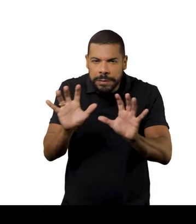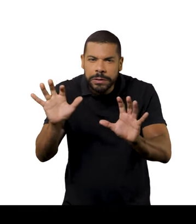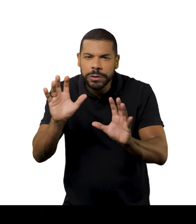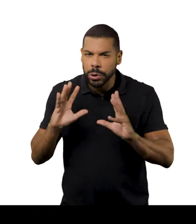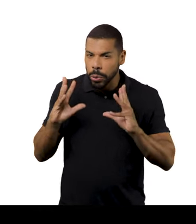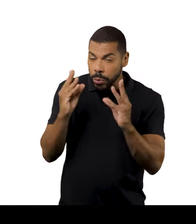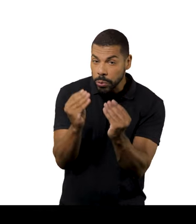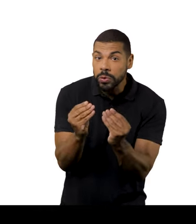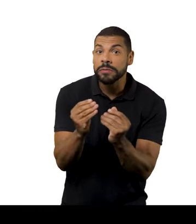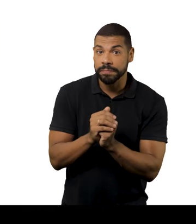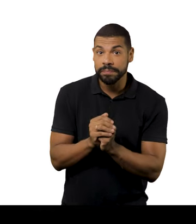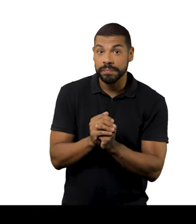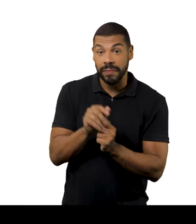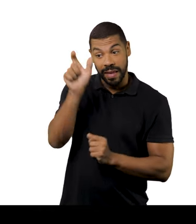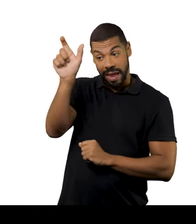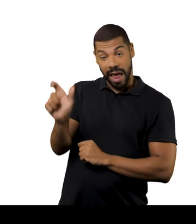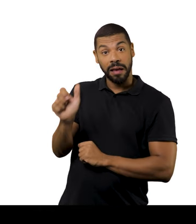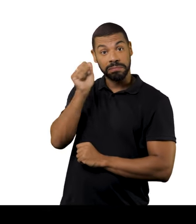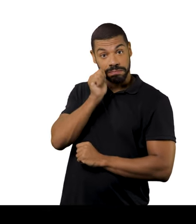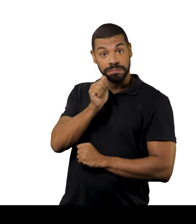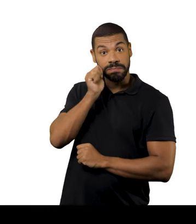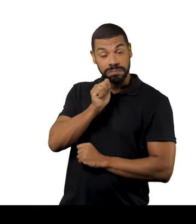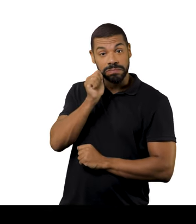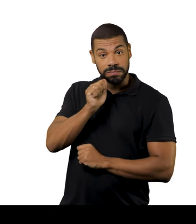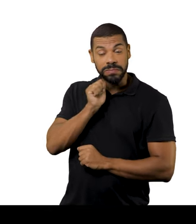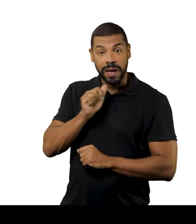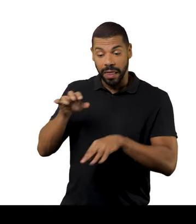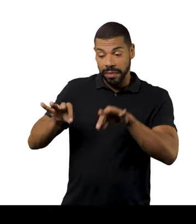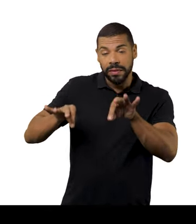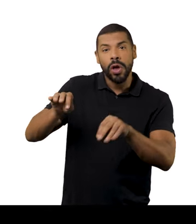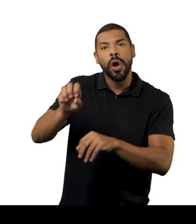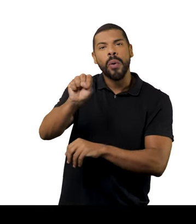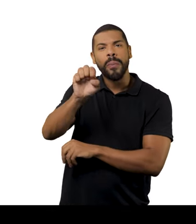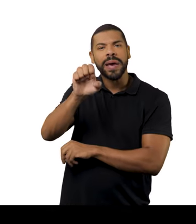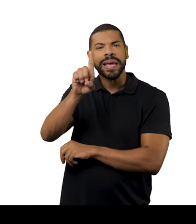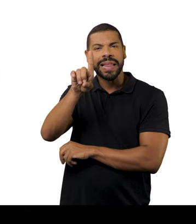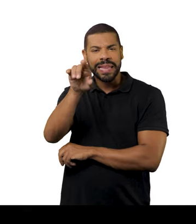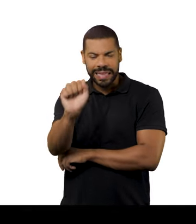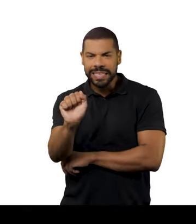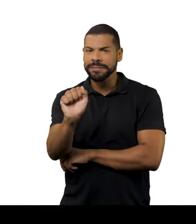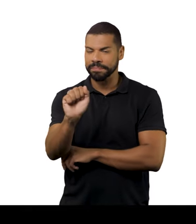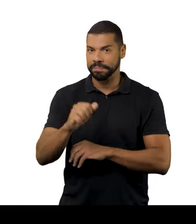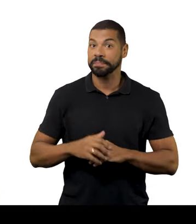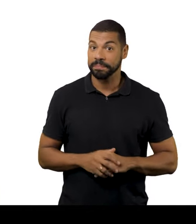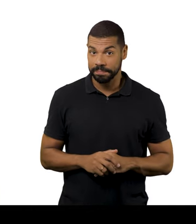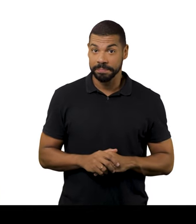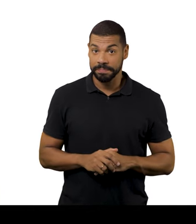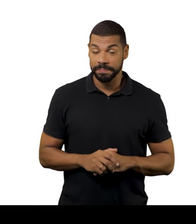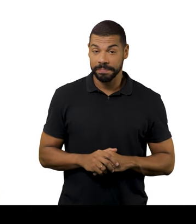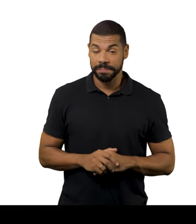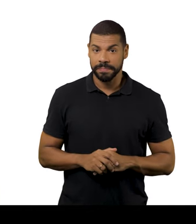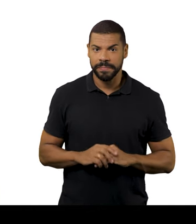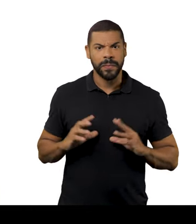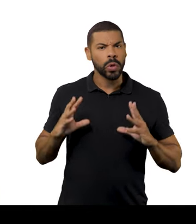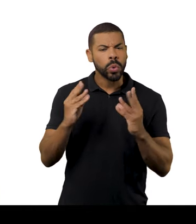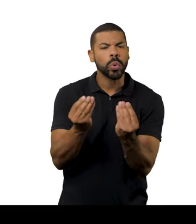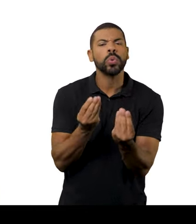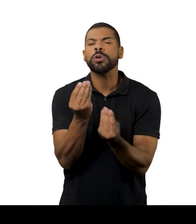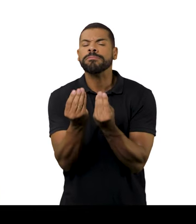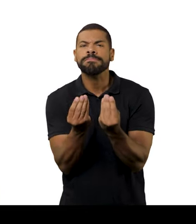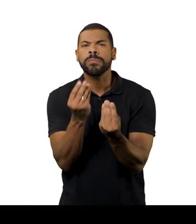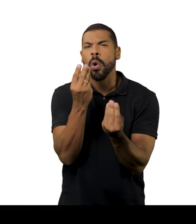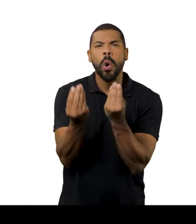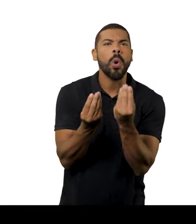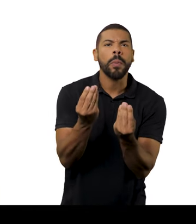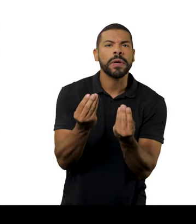dessas com prego, ferro. E ela usou diretamente essas cenas nesse trabalho. A mensagem desse bralho, a